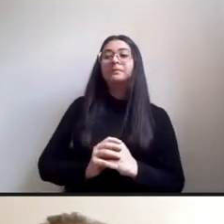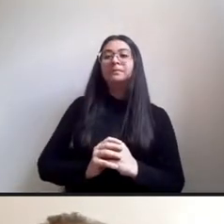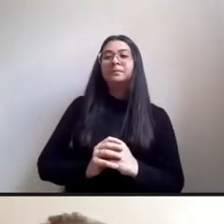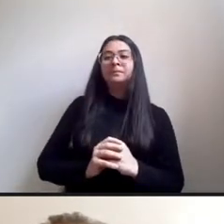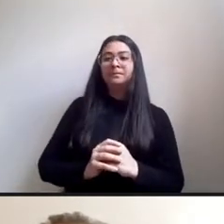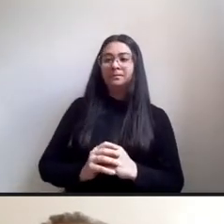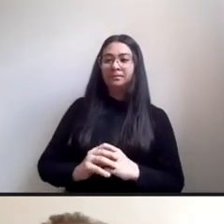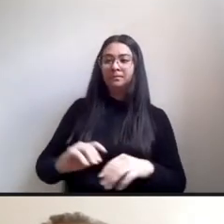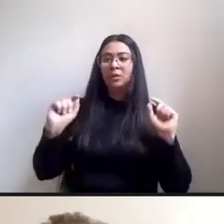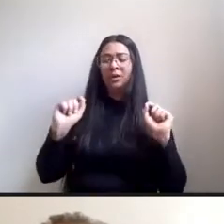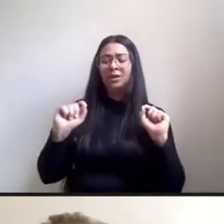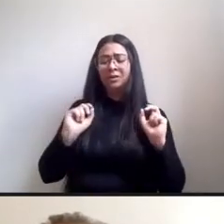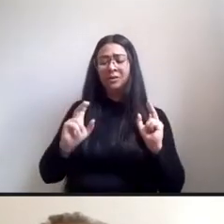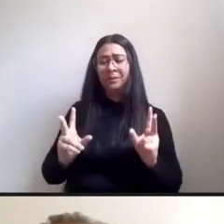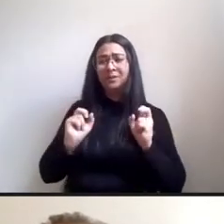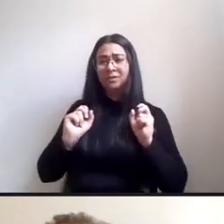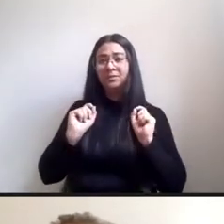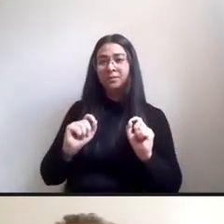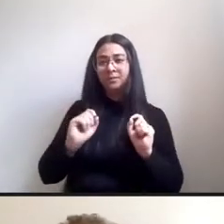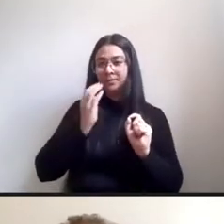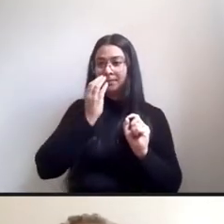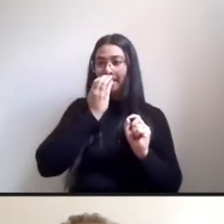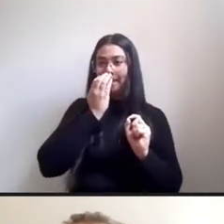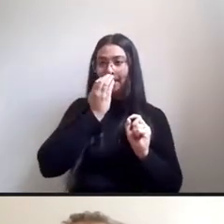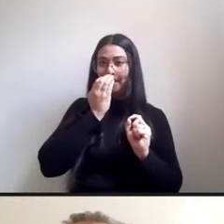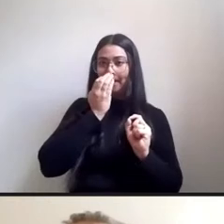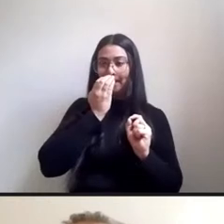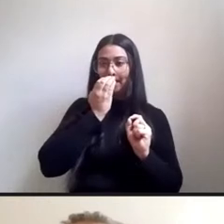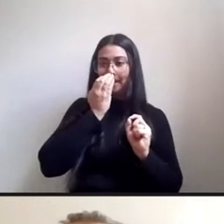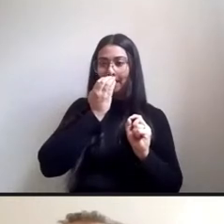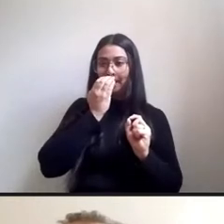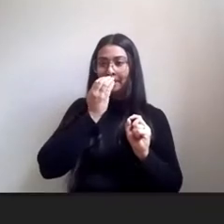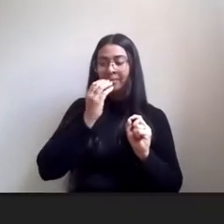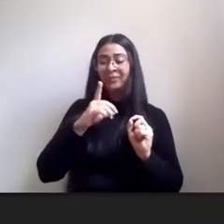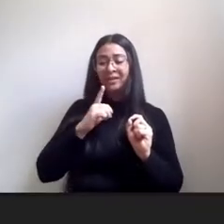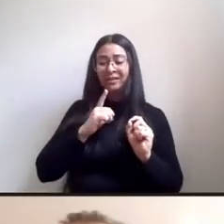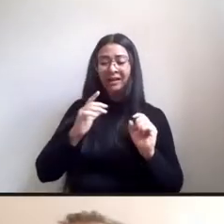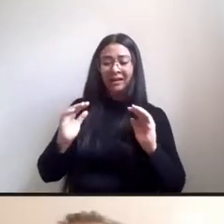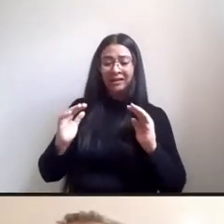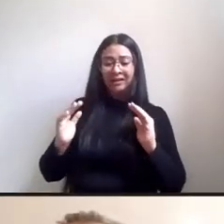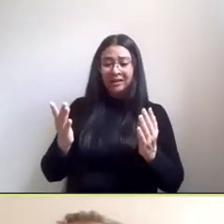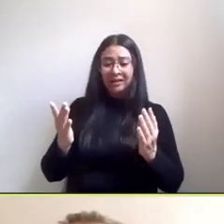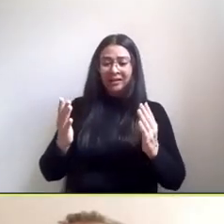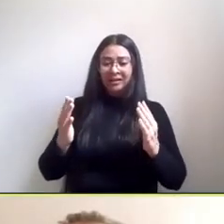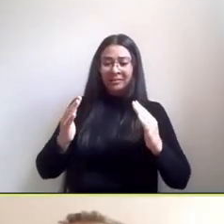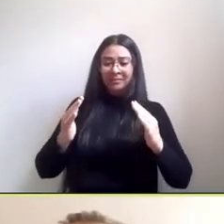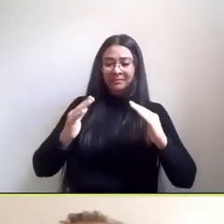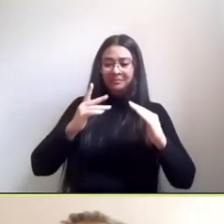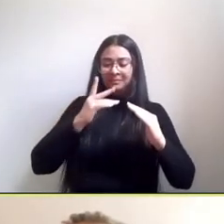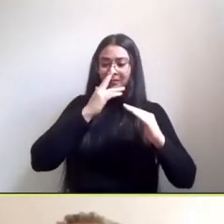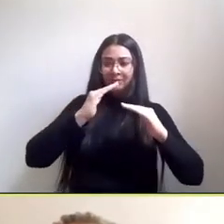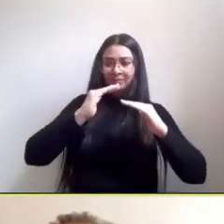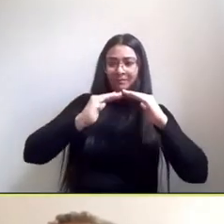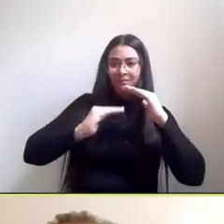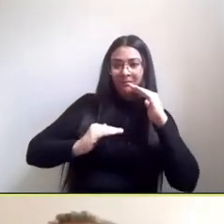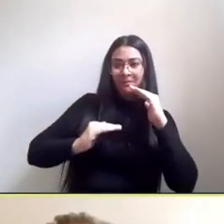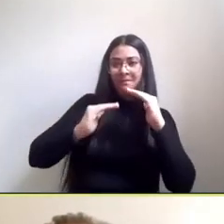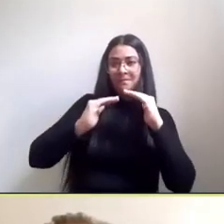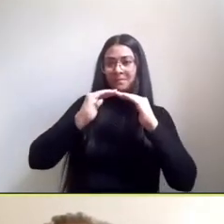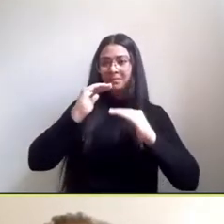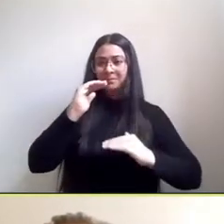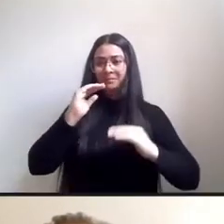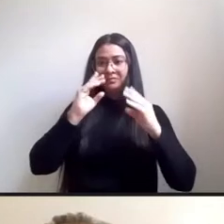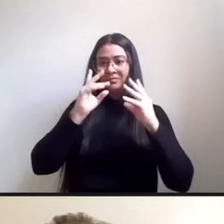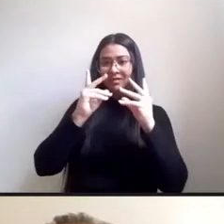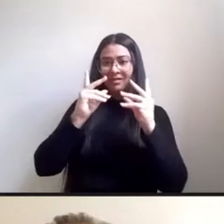há uma há um tensionamento há uma desestruturação de esquemas assentados